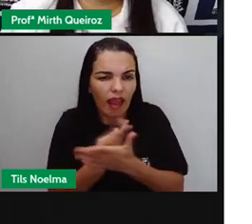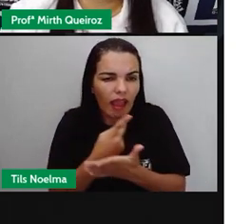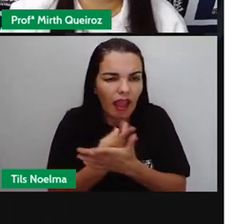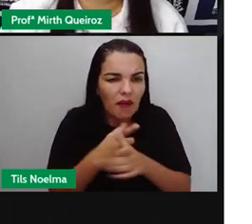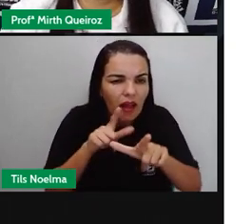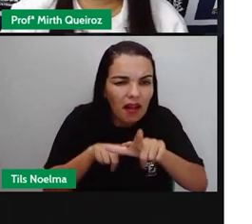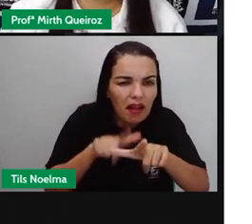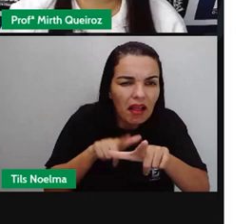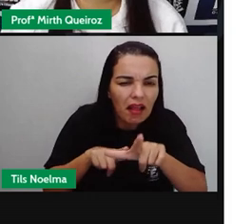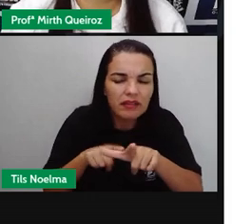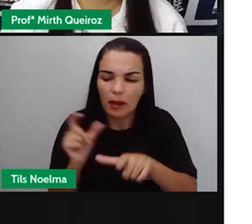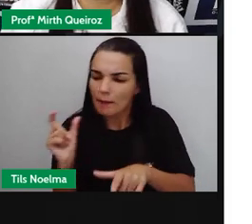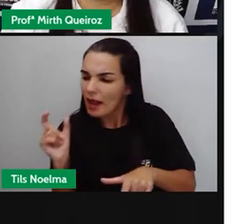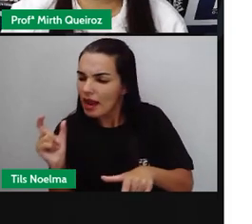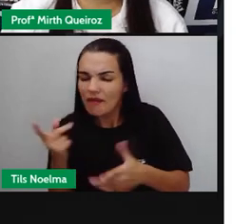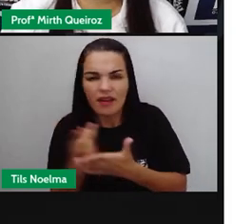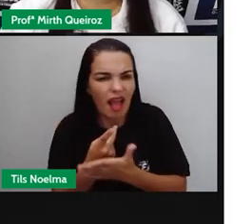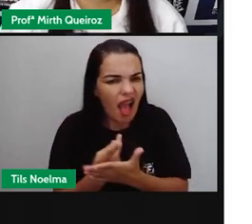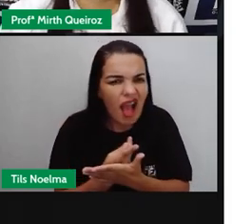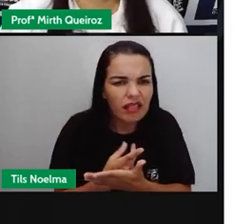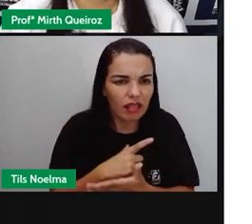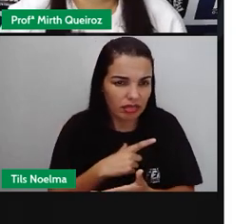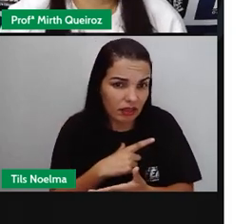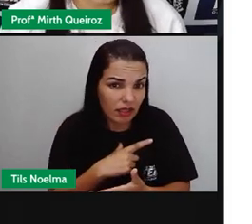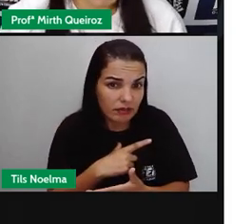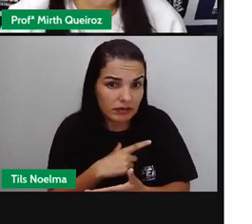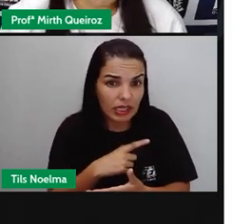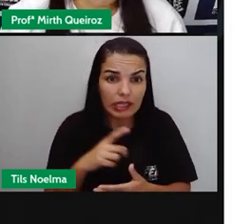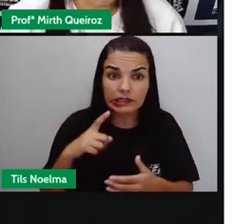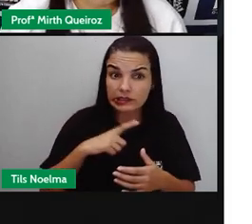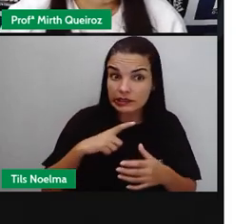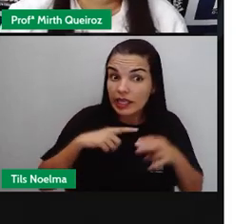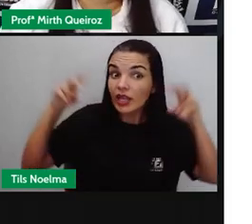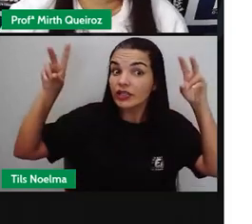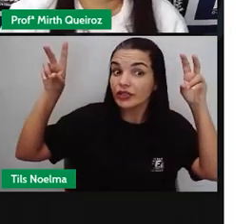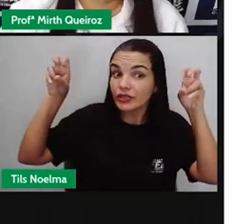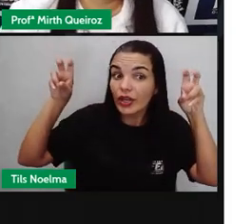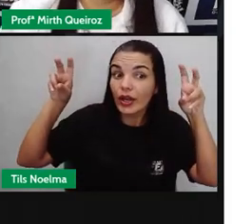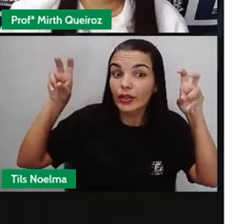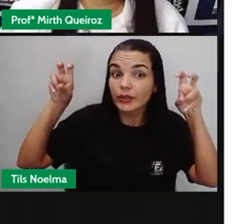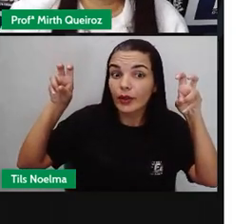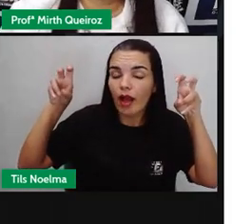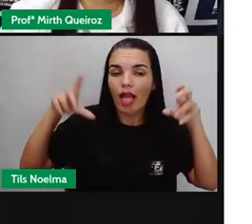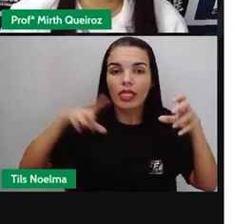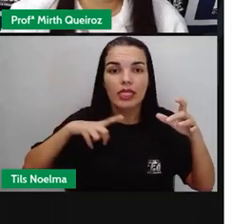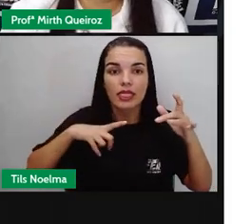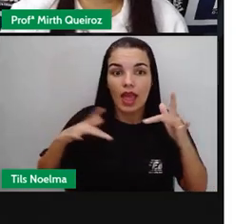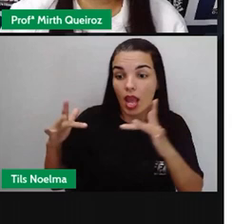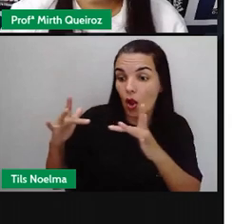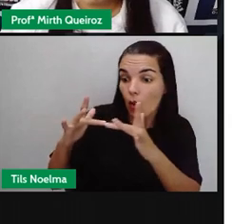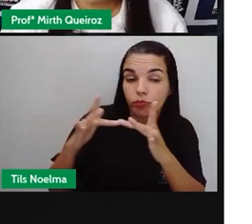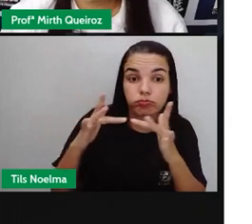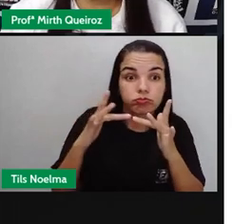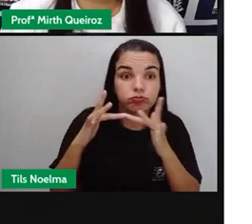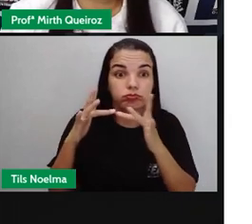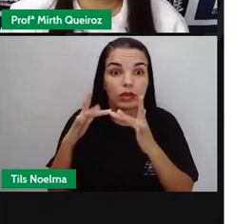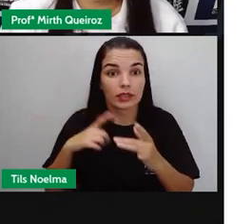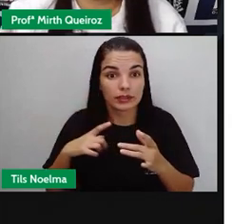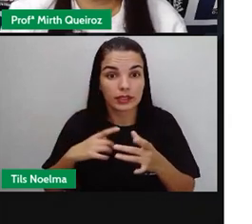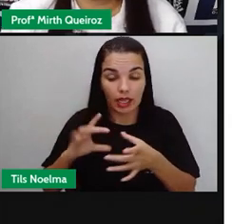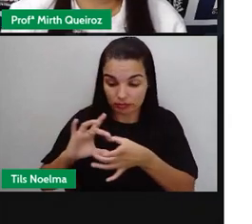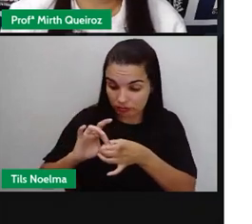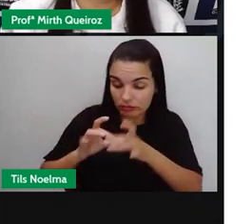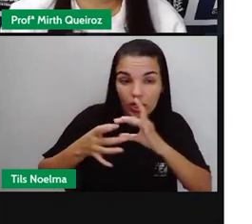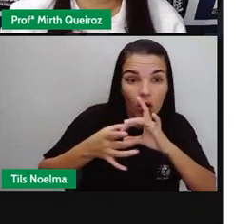Ortográficos Tem palavras aí Erradas Possui título É coeso e coerente Tem sentido O texto